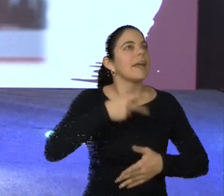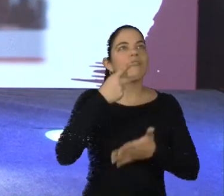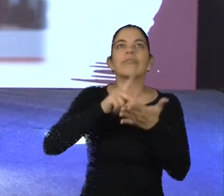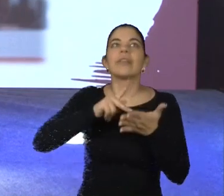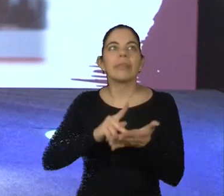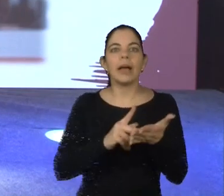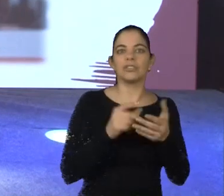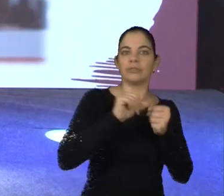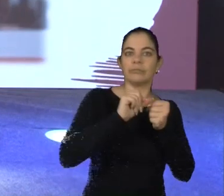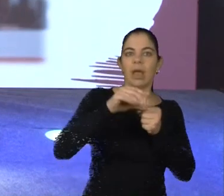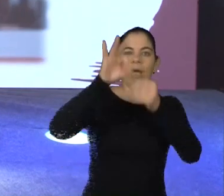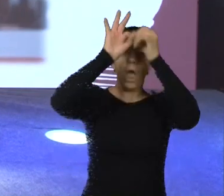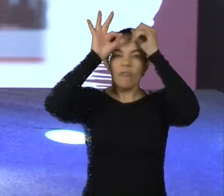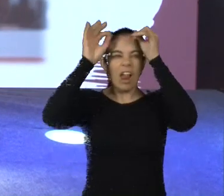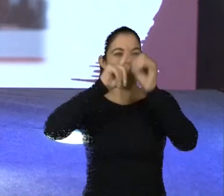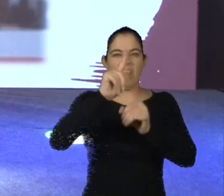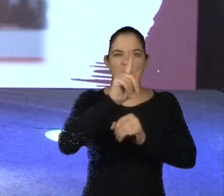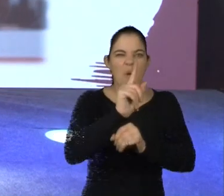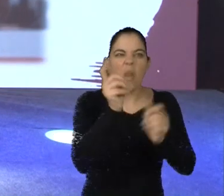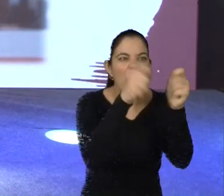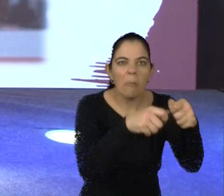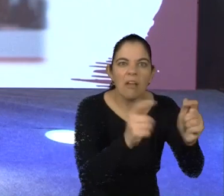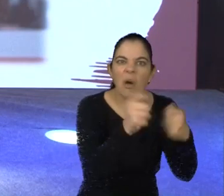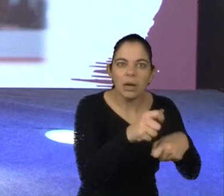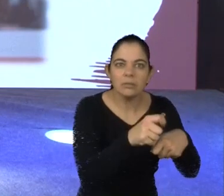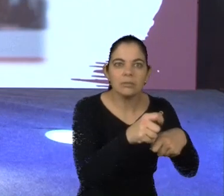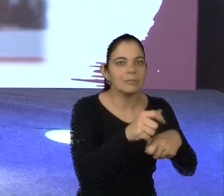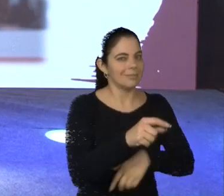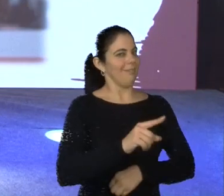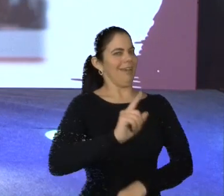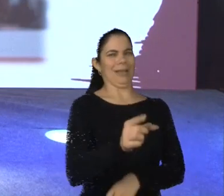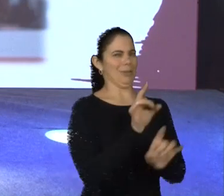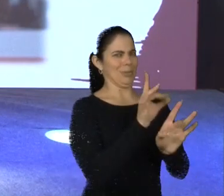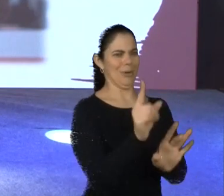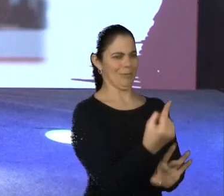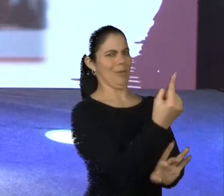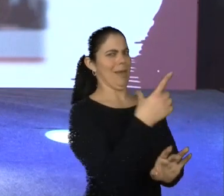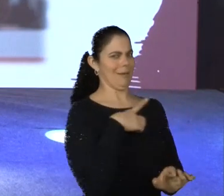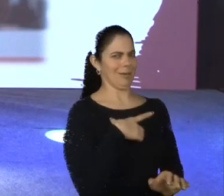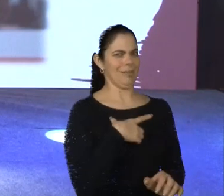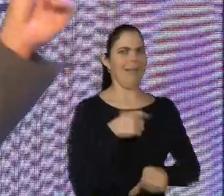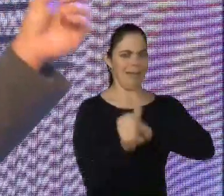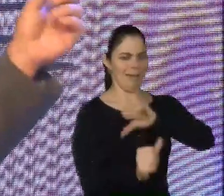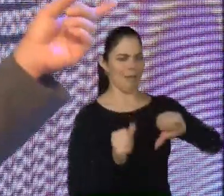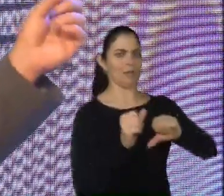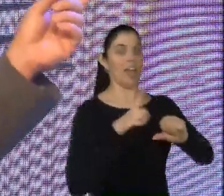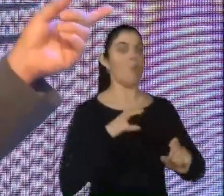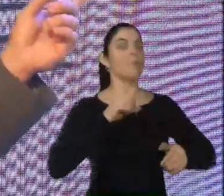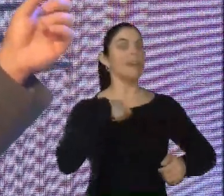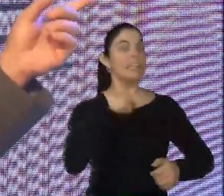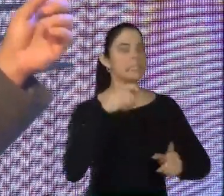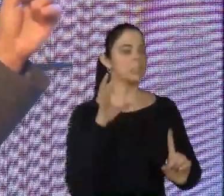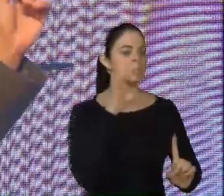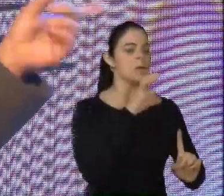genética e ir muito além, porque ela não é o único fator que possa tentar, ousar, determinar, eu preciso incluir, nas